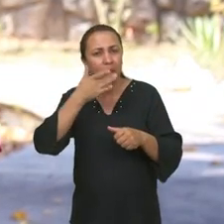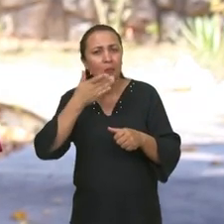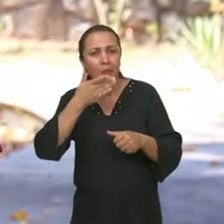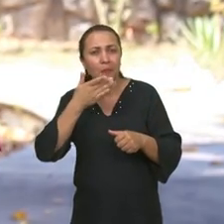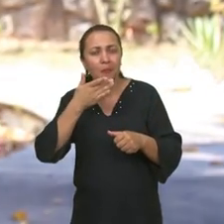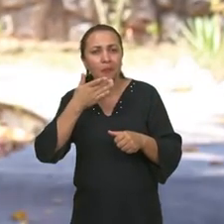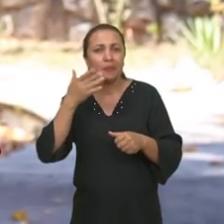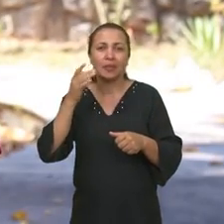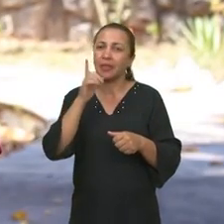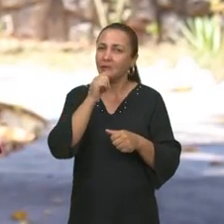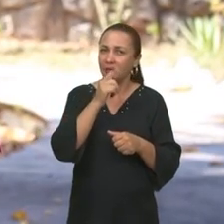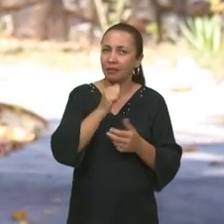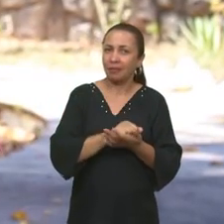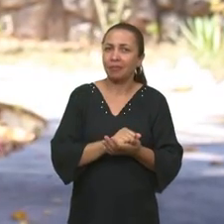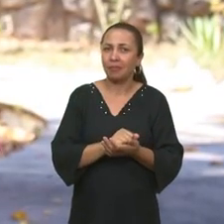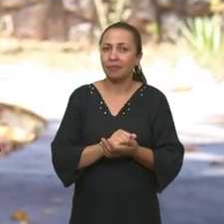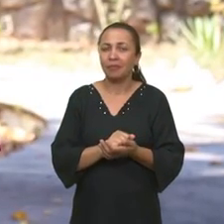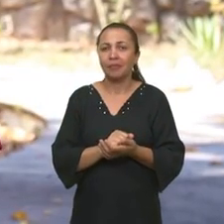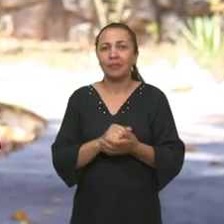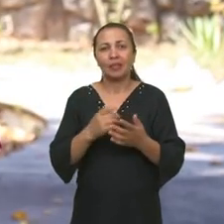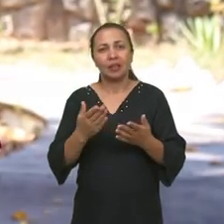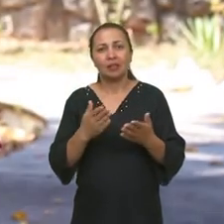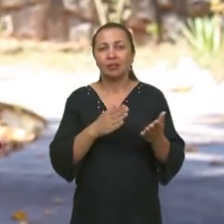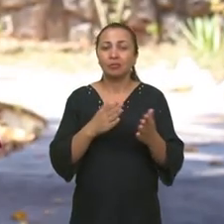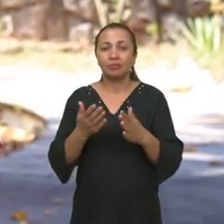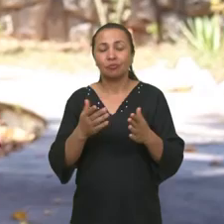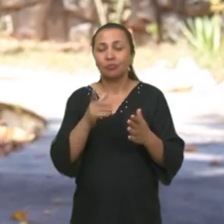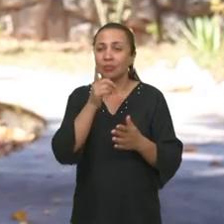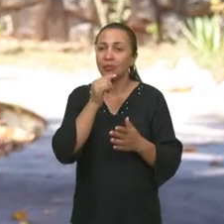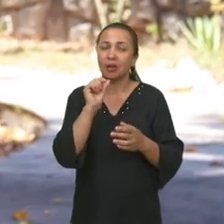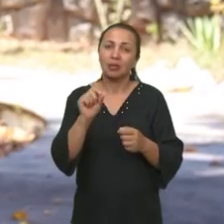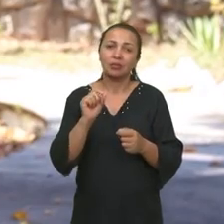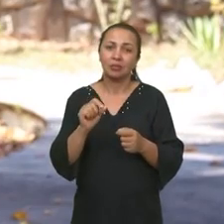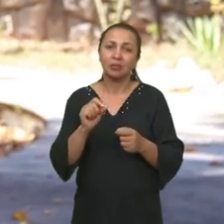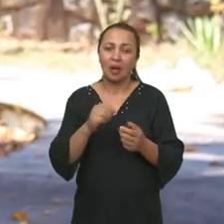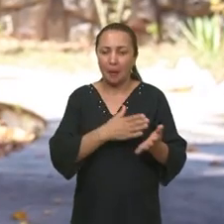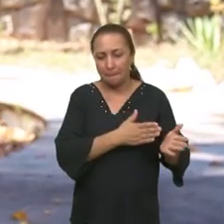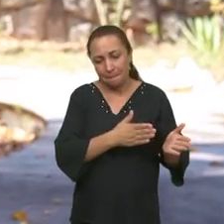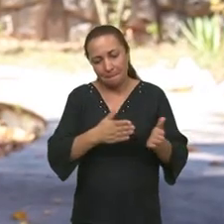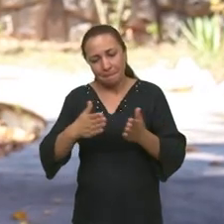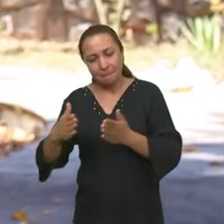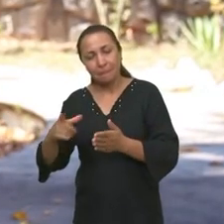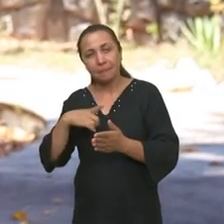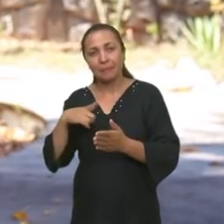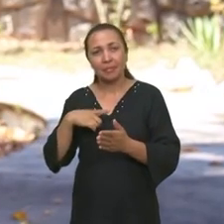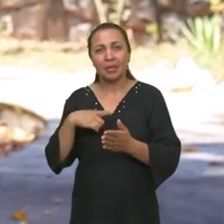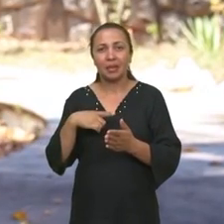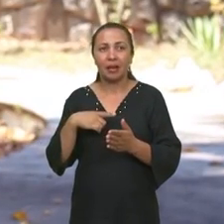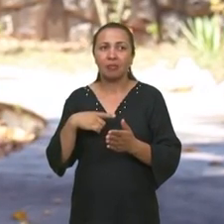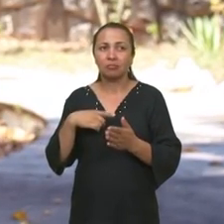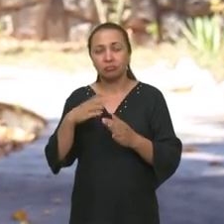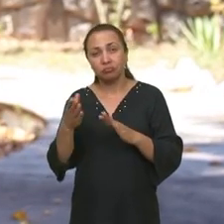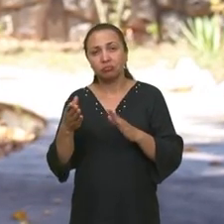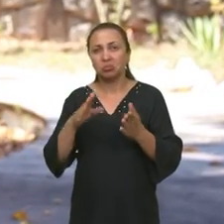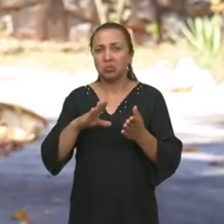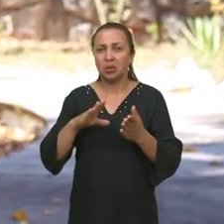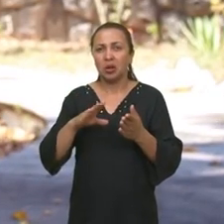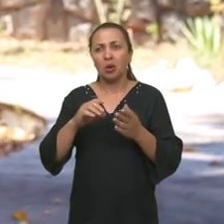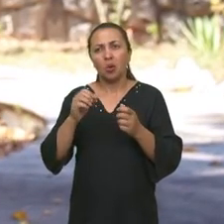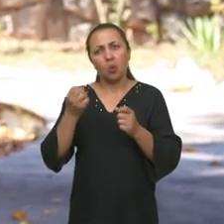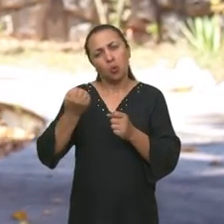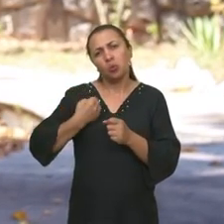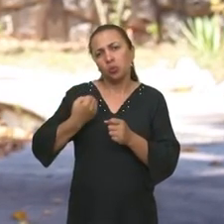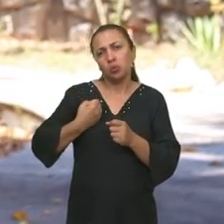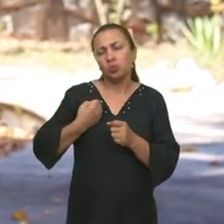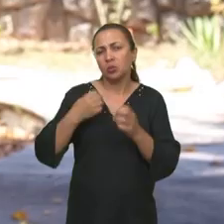do sabor da água. Então, uma água que passa a ter... mesmo em